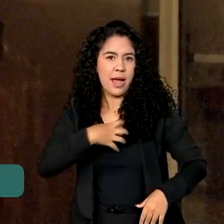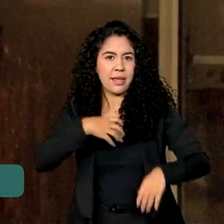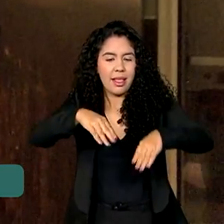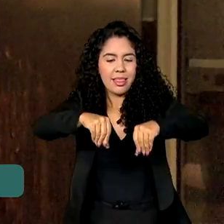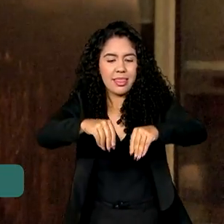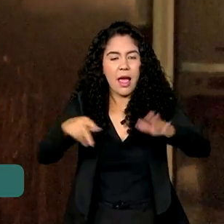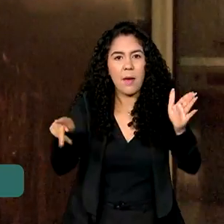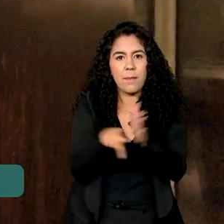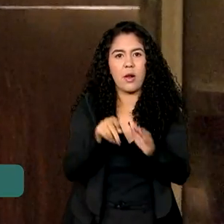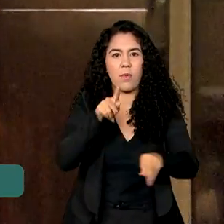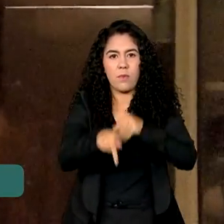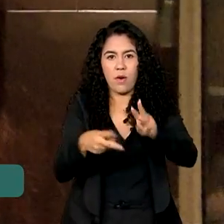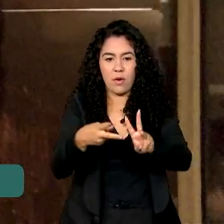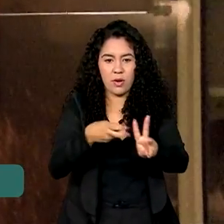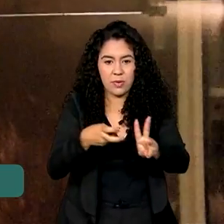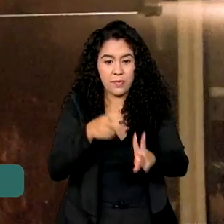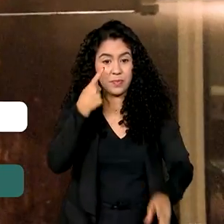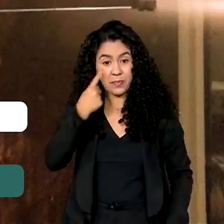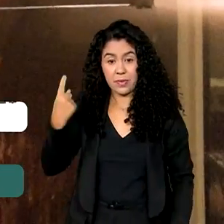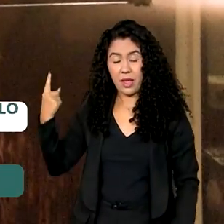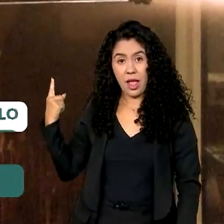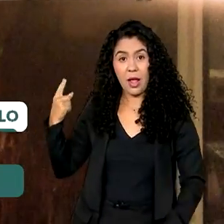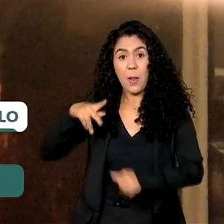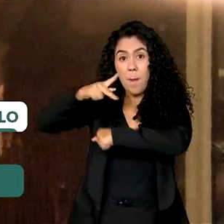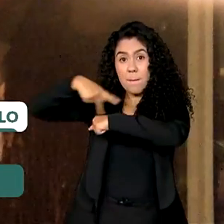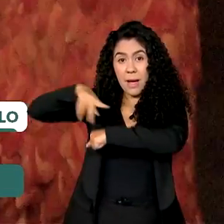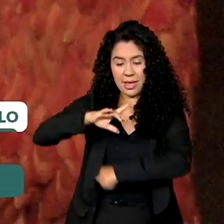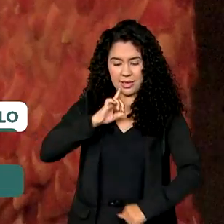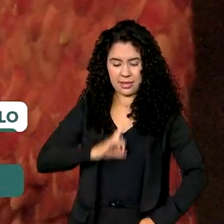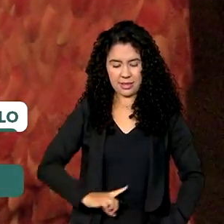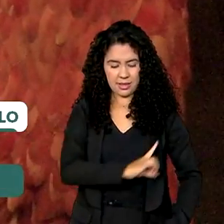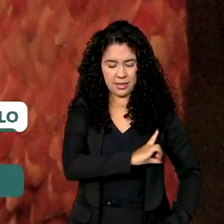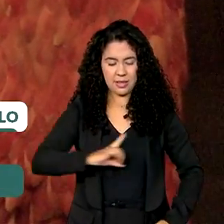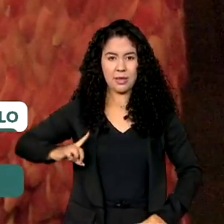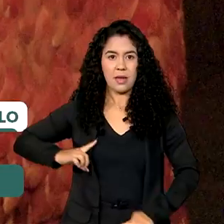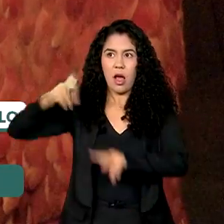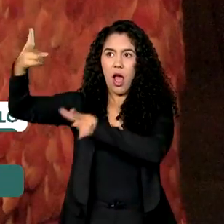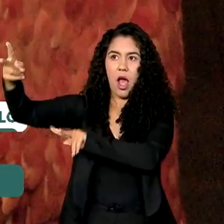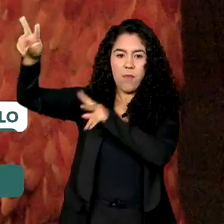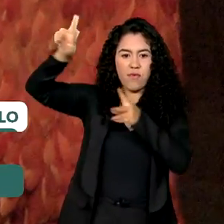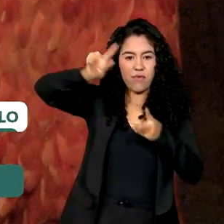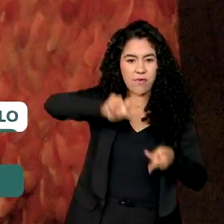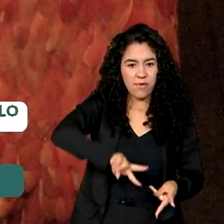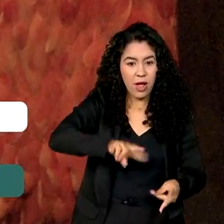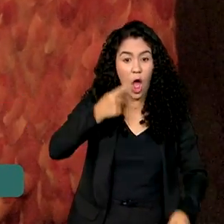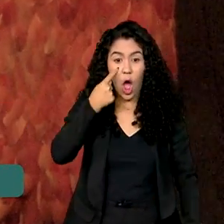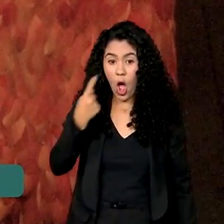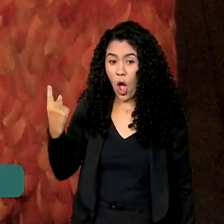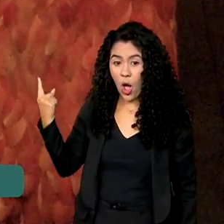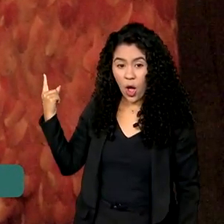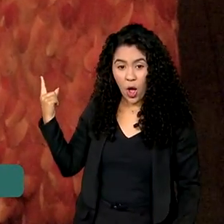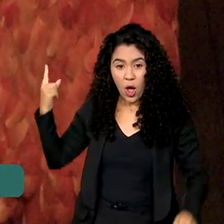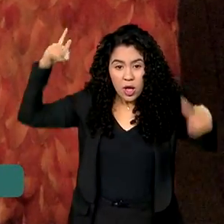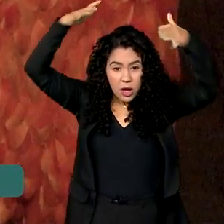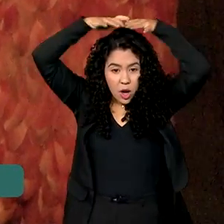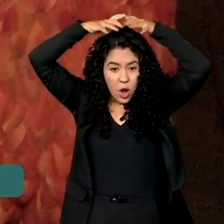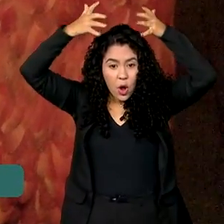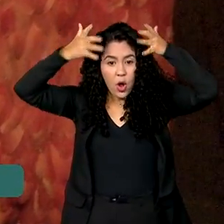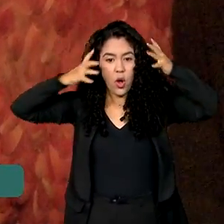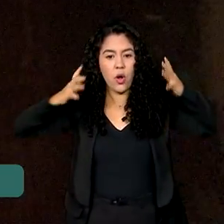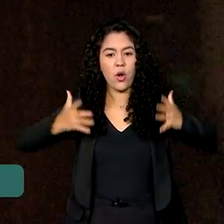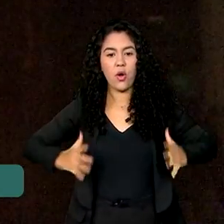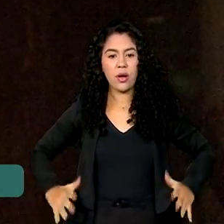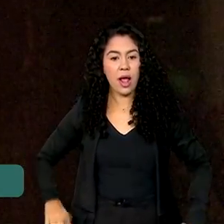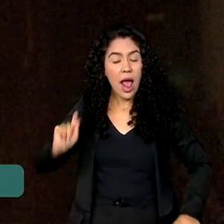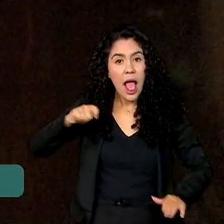Doado para a Dinamarca como um presente real, o manto Tupinambá é símbolo da identidade e